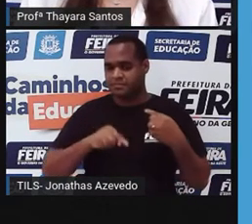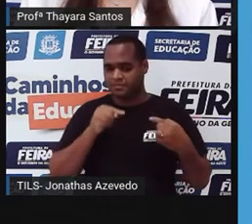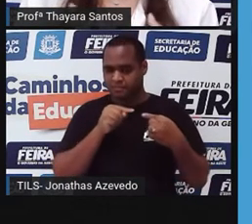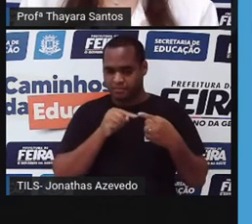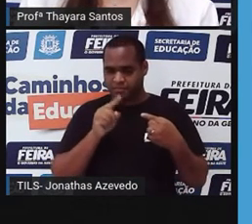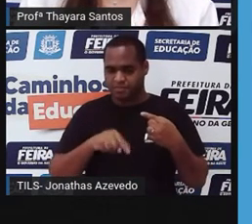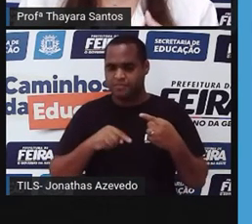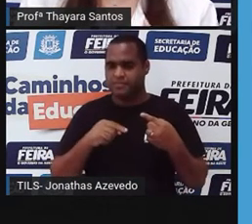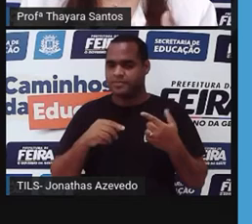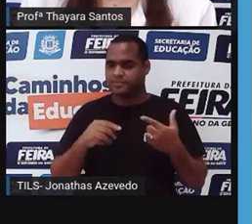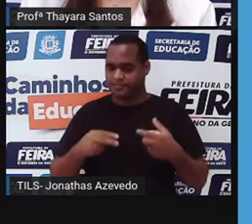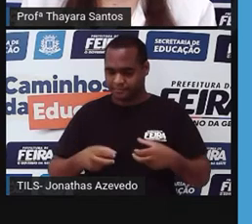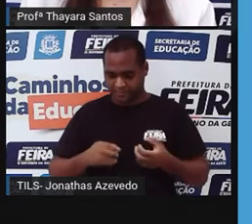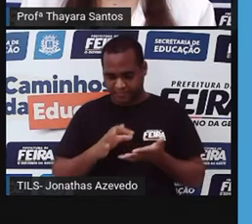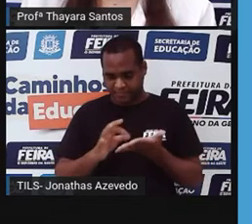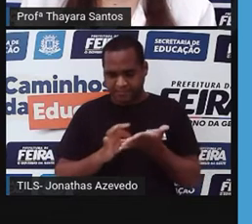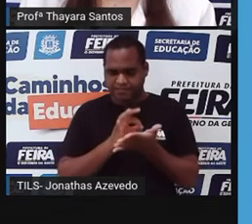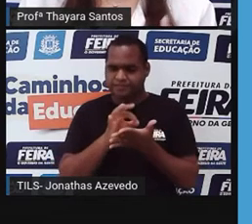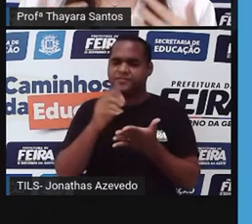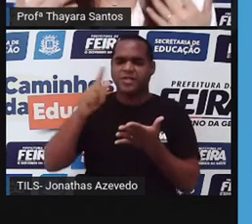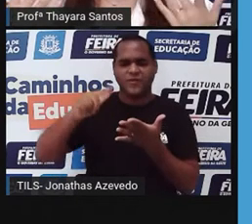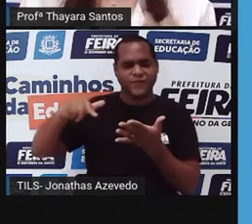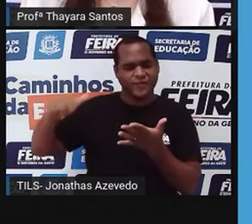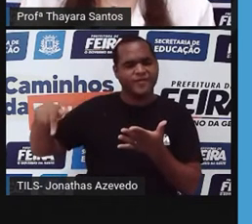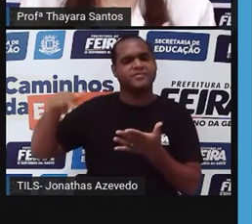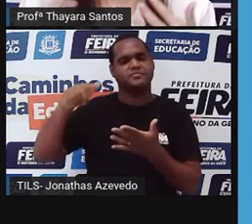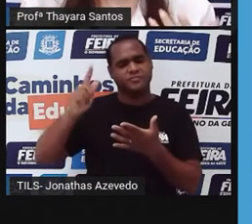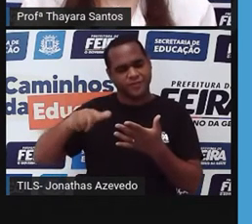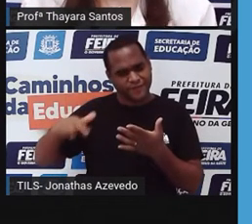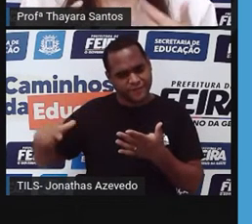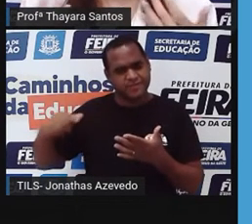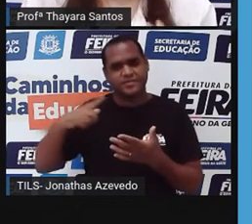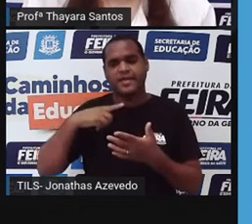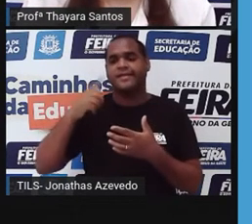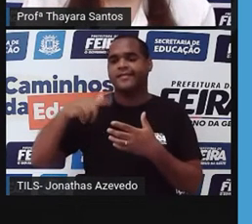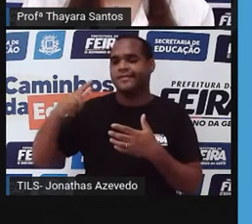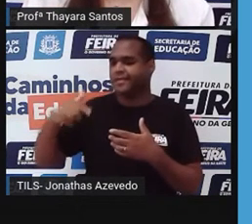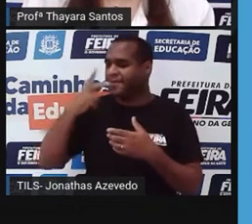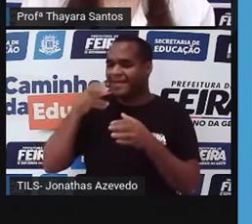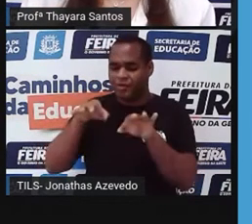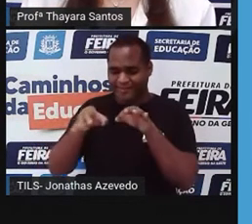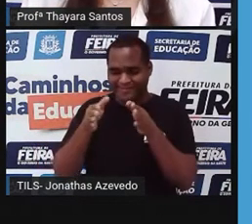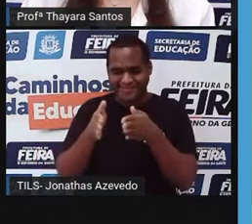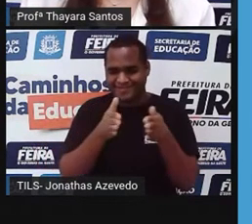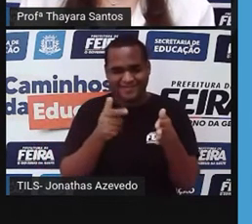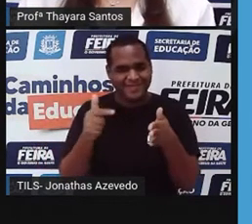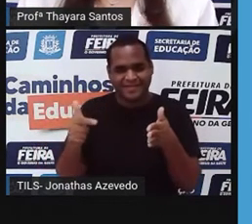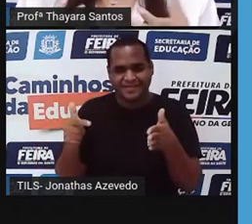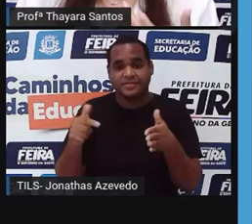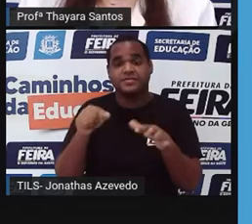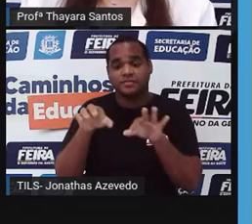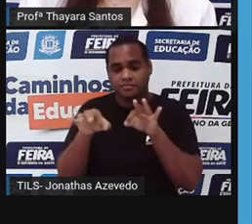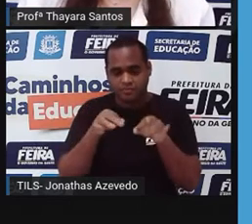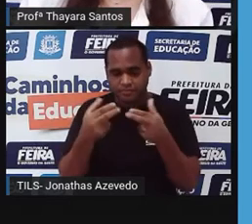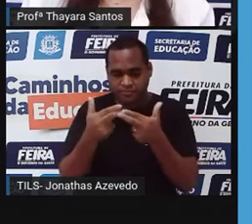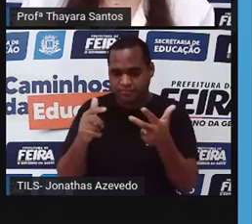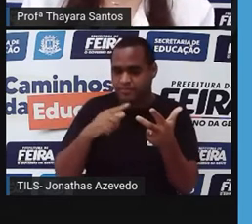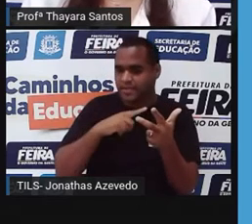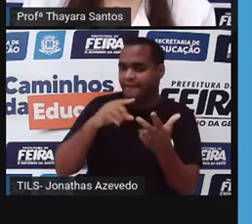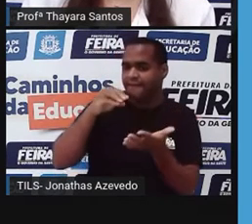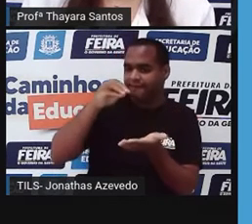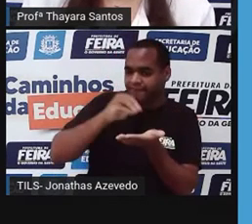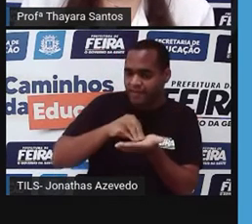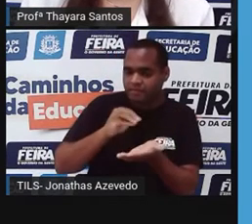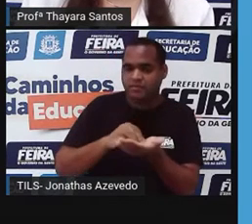que elas ficam se reproduzindo o tempo todo, se replicando de forma desordenada. Então, formam essas massas, esses